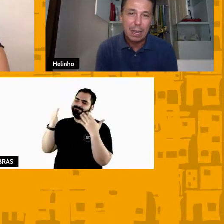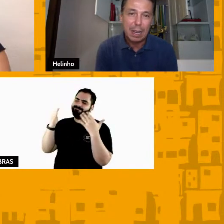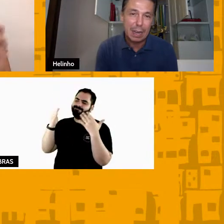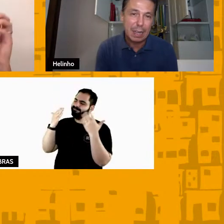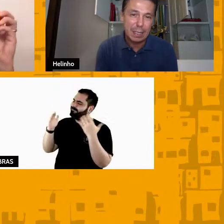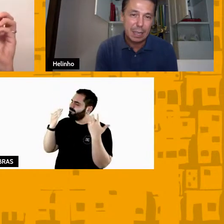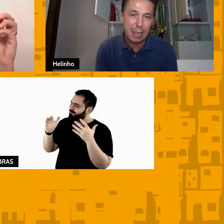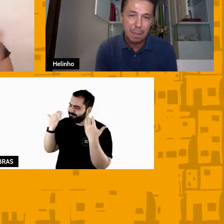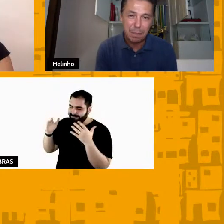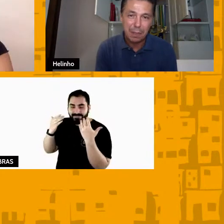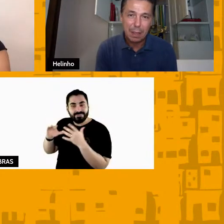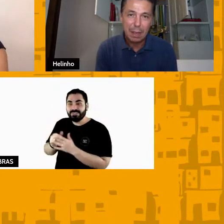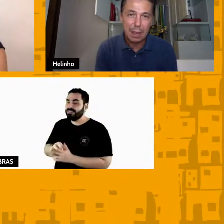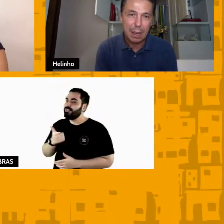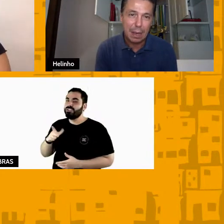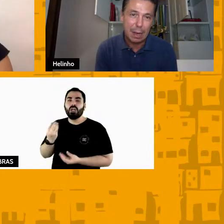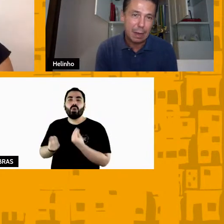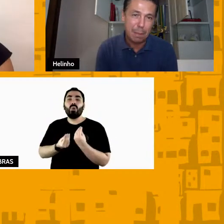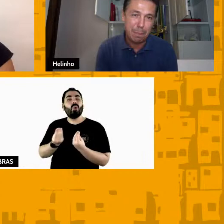agradecer